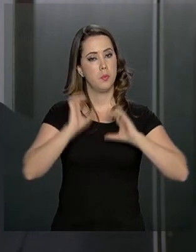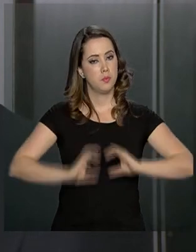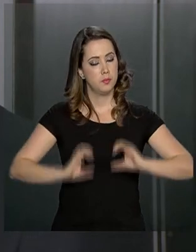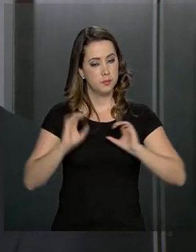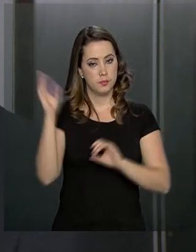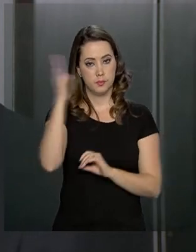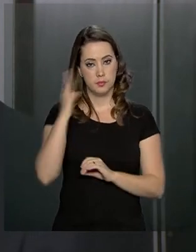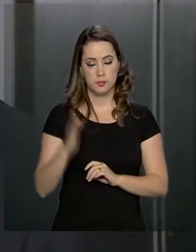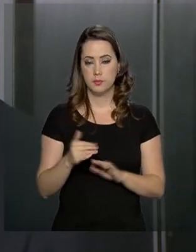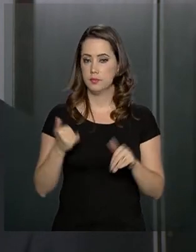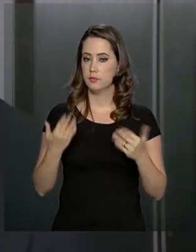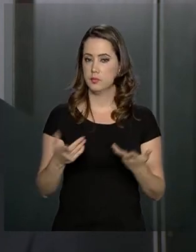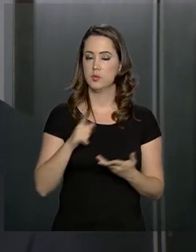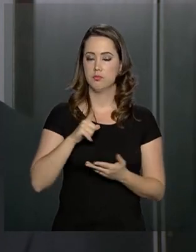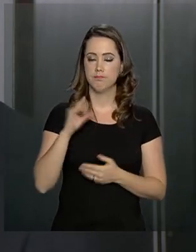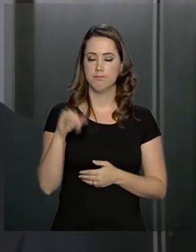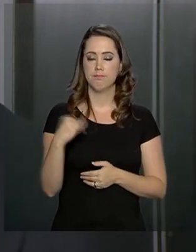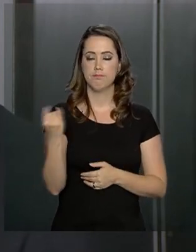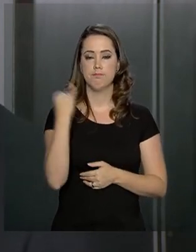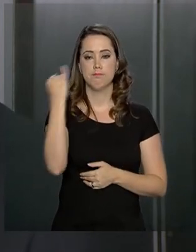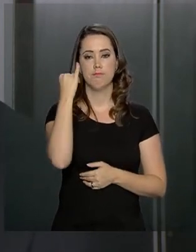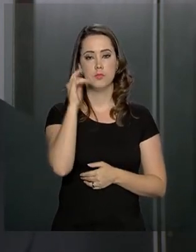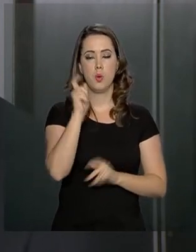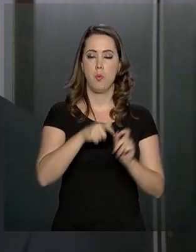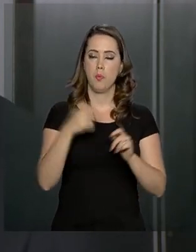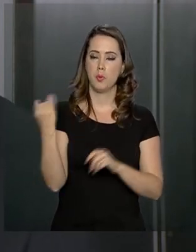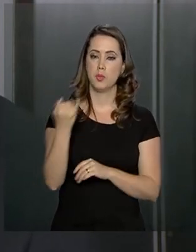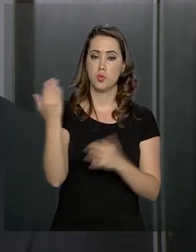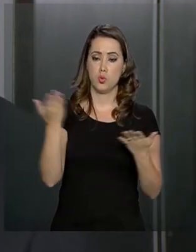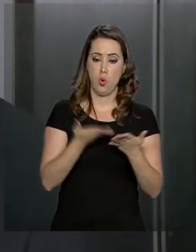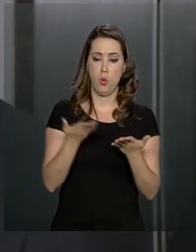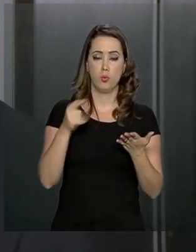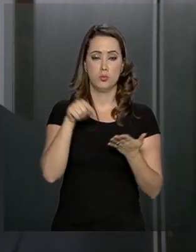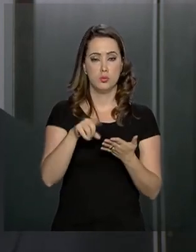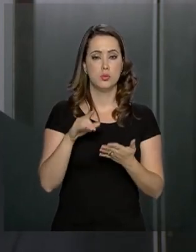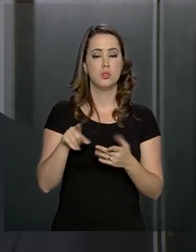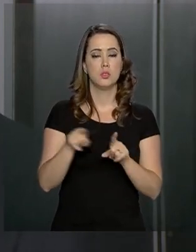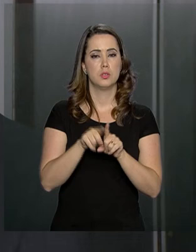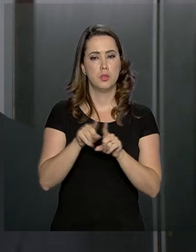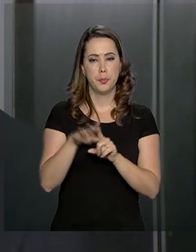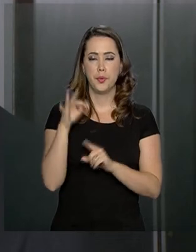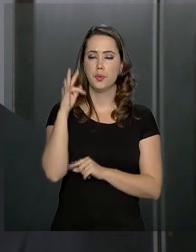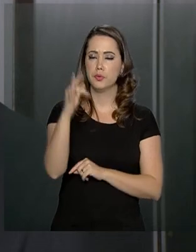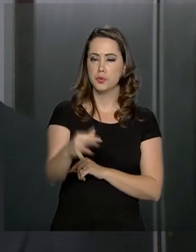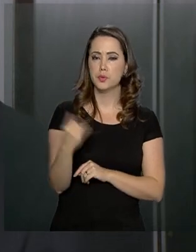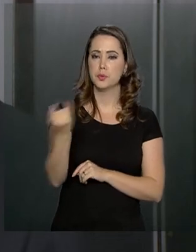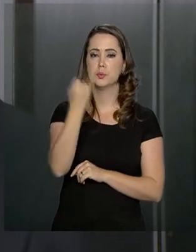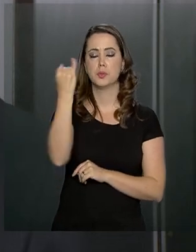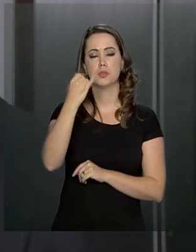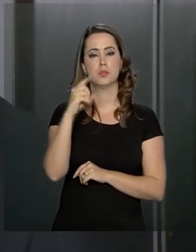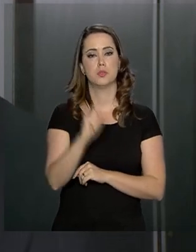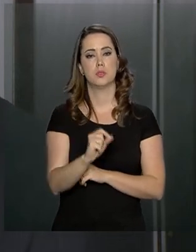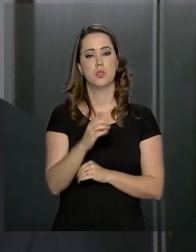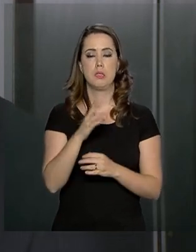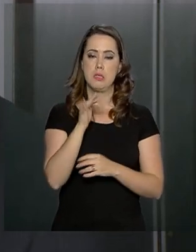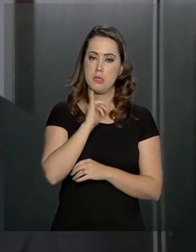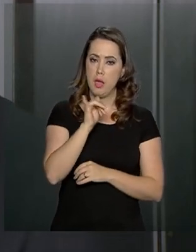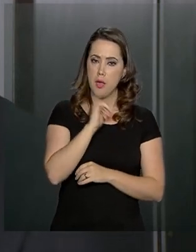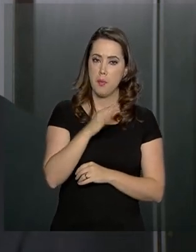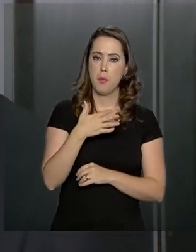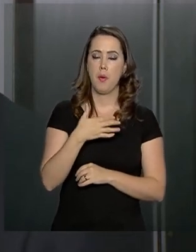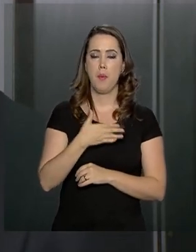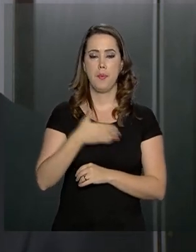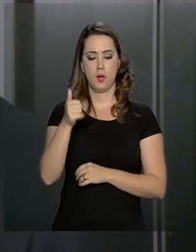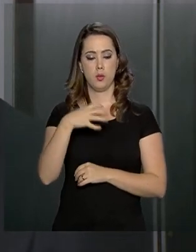brasileiro. Isso tem vantagens tangíveis e outras bastante intangíveis, como por exemplo, a melhoria do